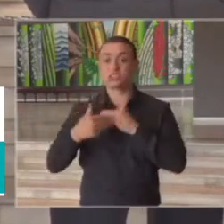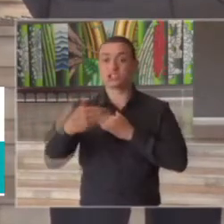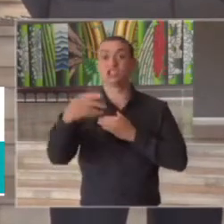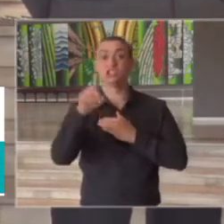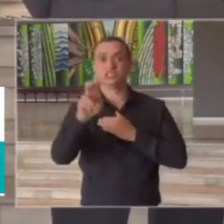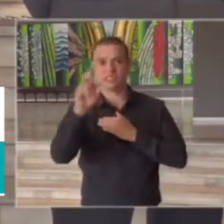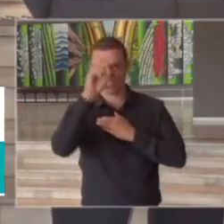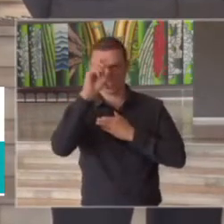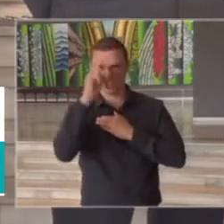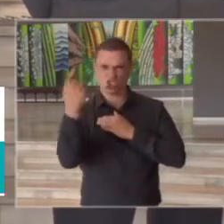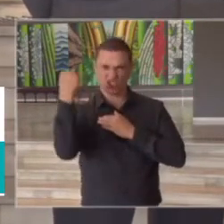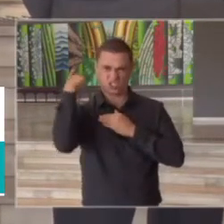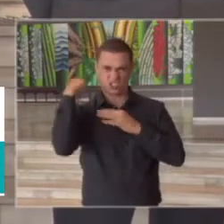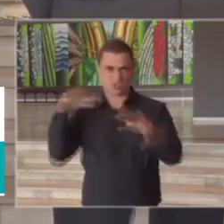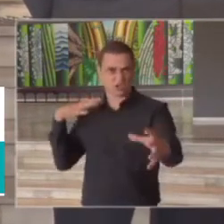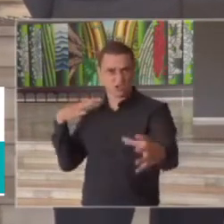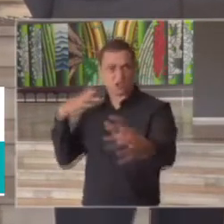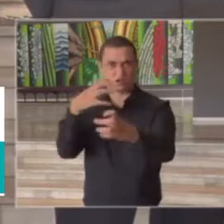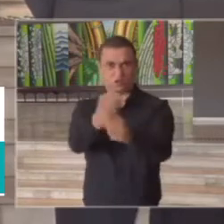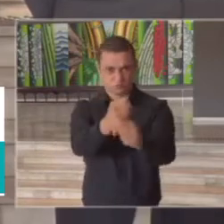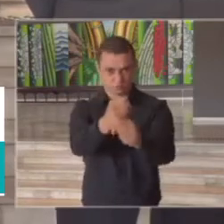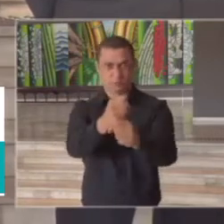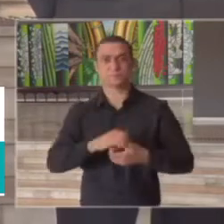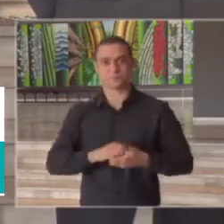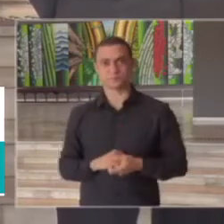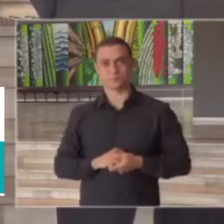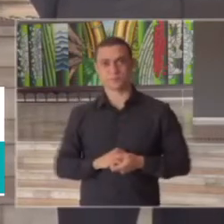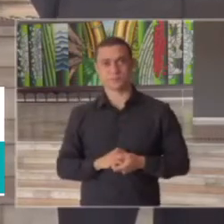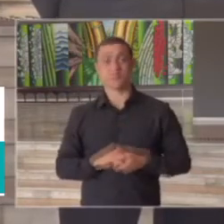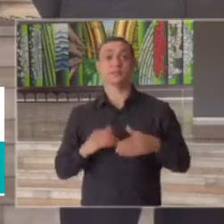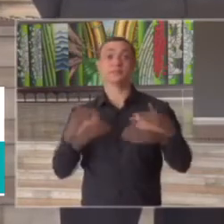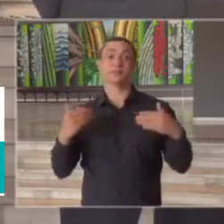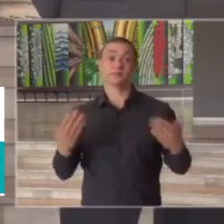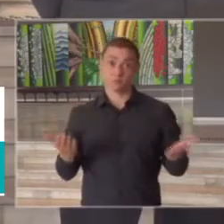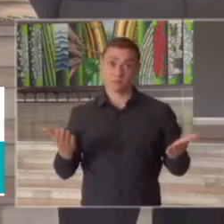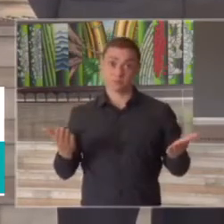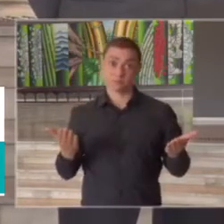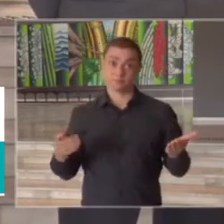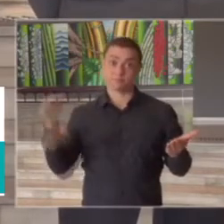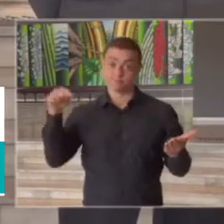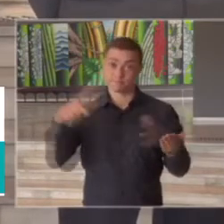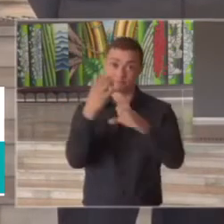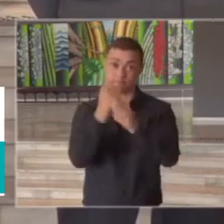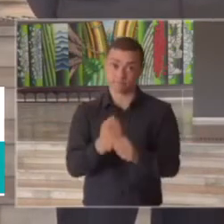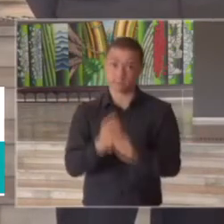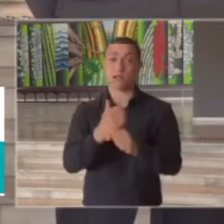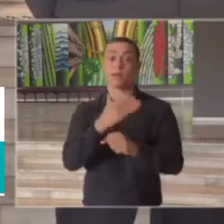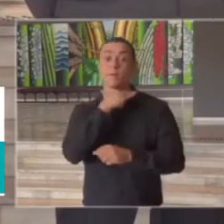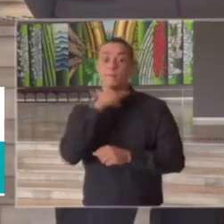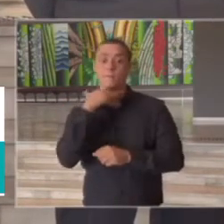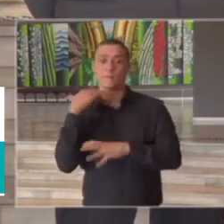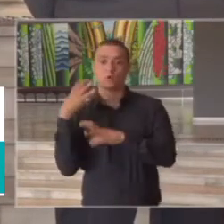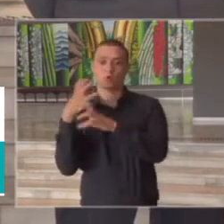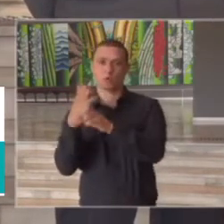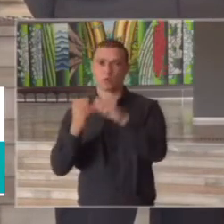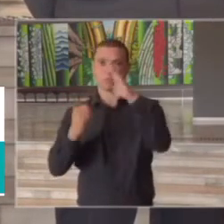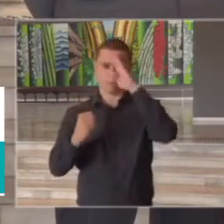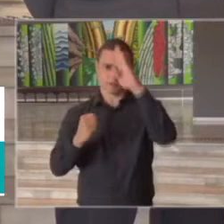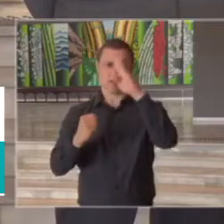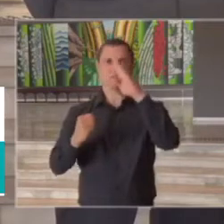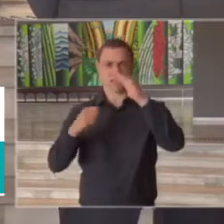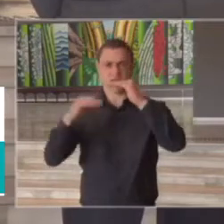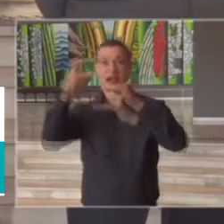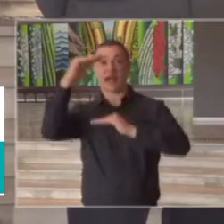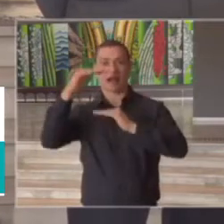partir da última quarentena dentro disso nós estamos em óbitos principalmente na faixa